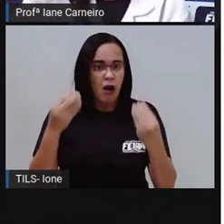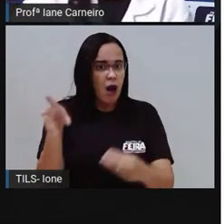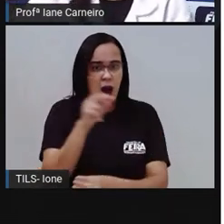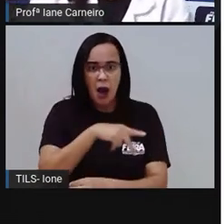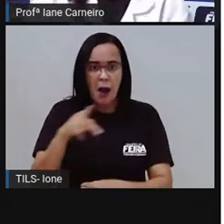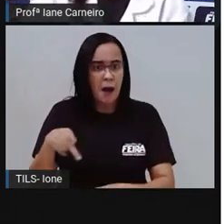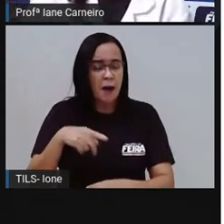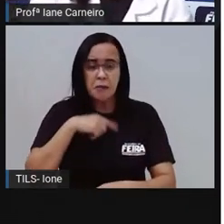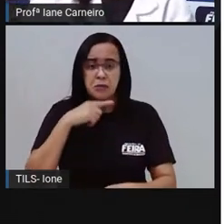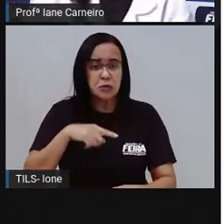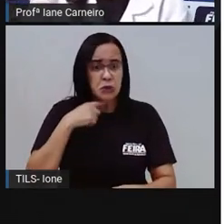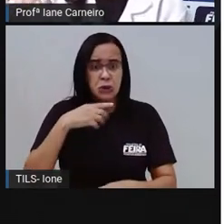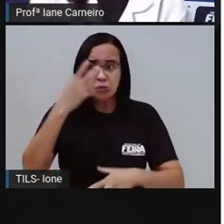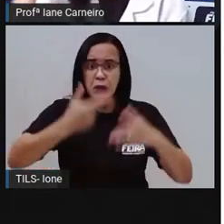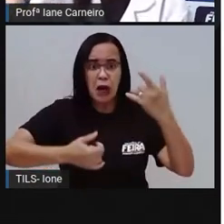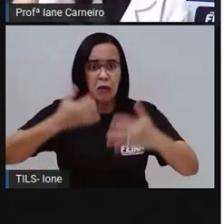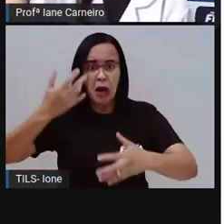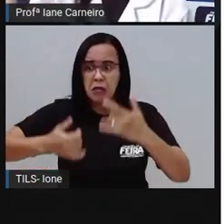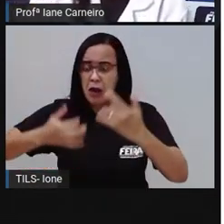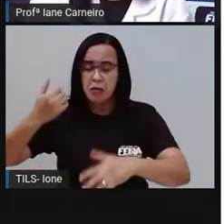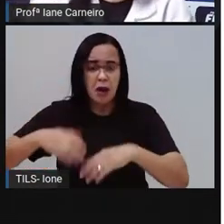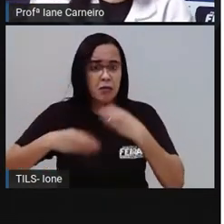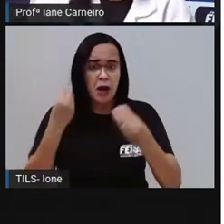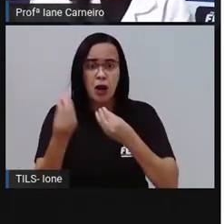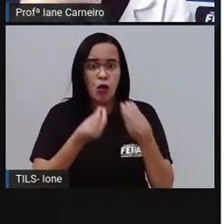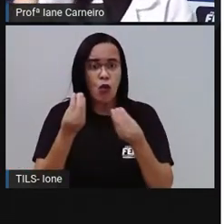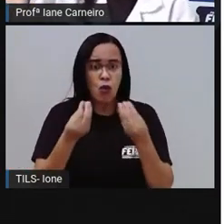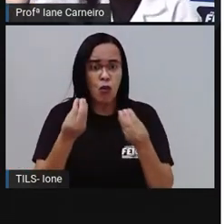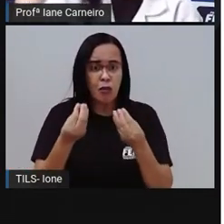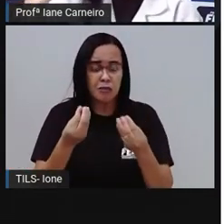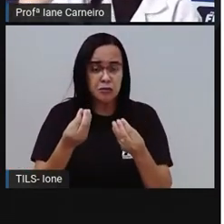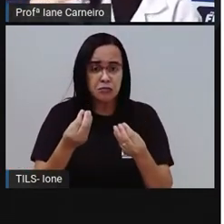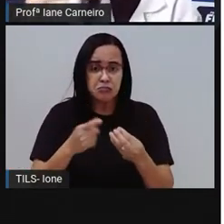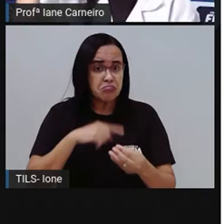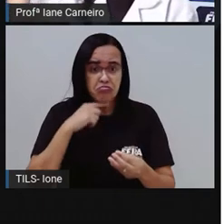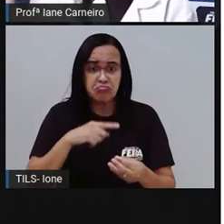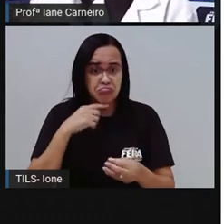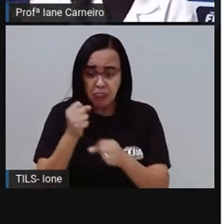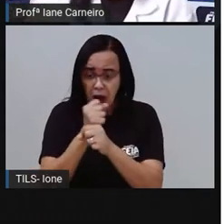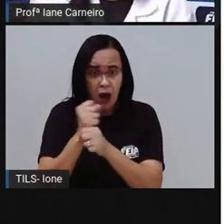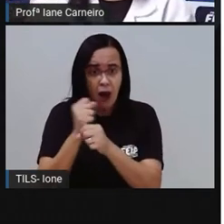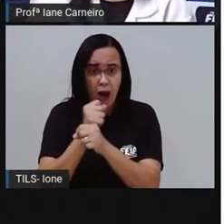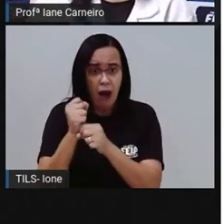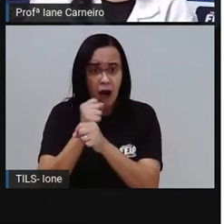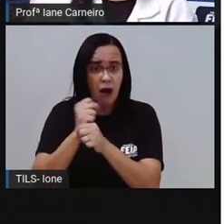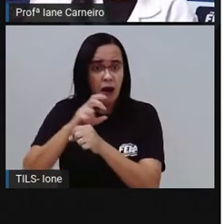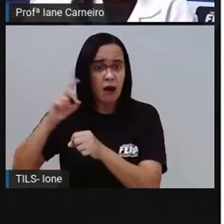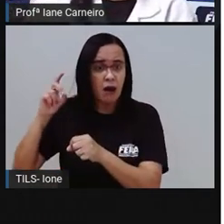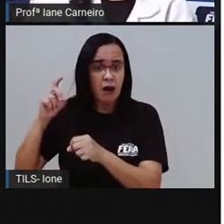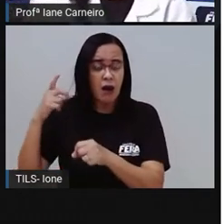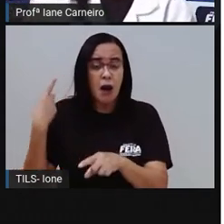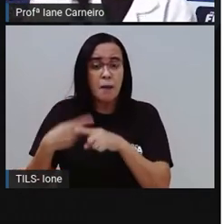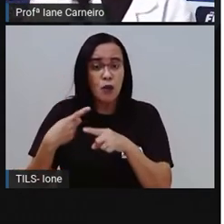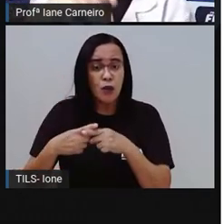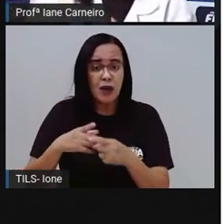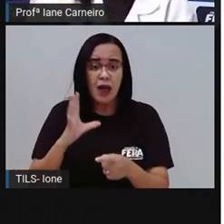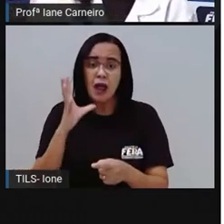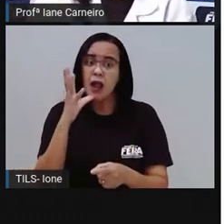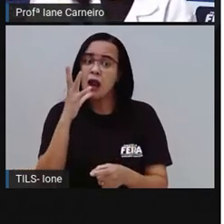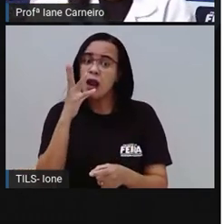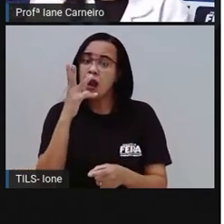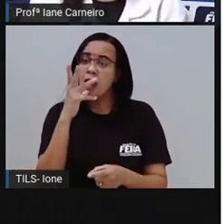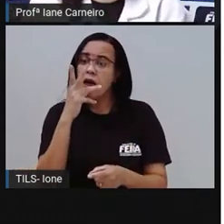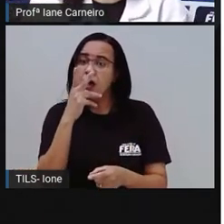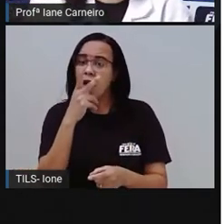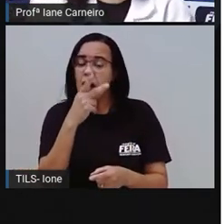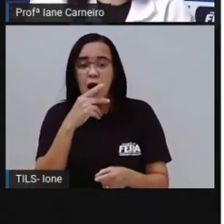quantidade de tempo. Quando for 3.021, é que o vidro vai começar a se decompor. Imagine o vidro de hoje